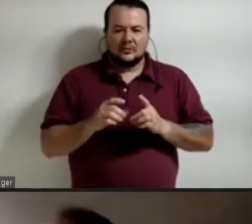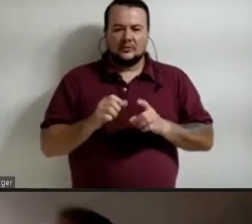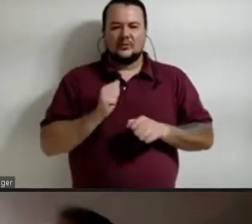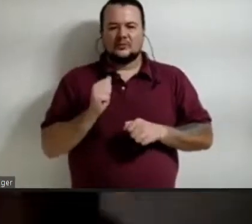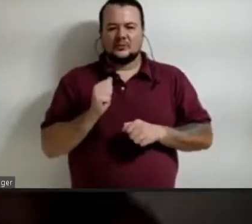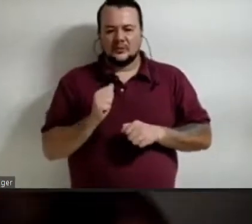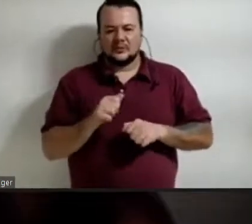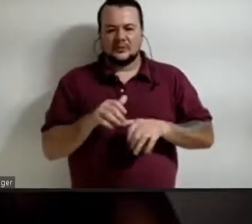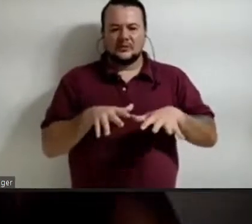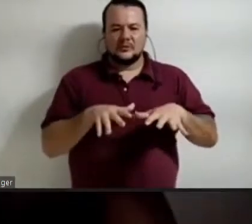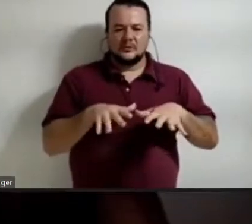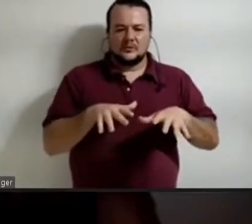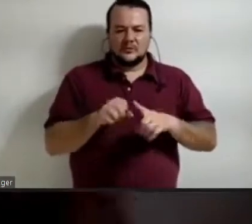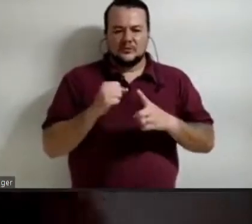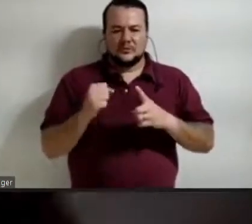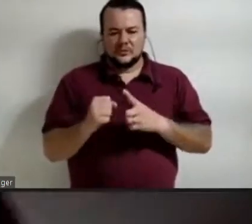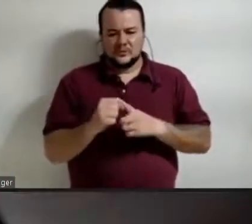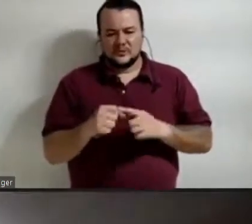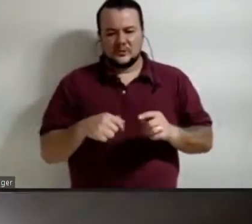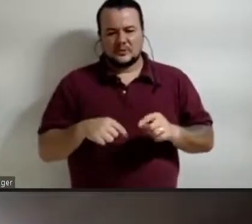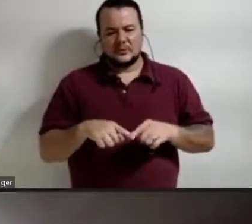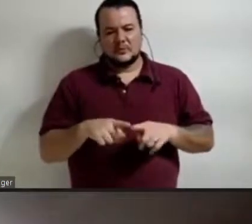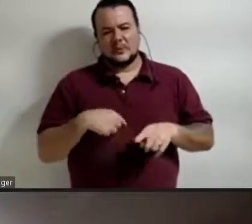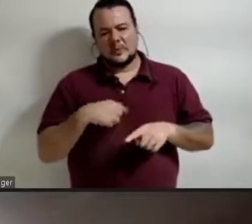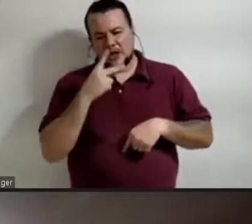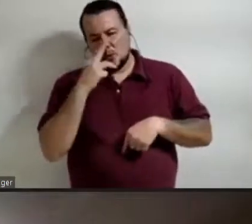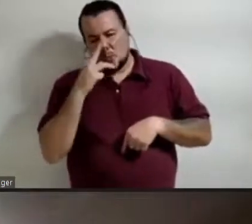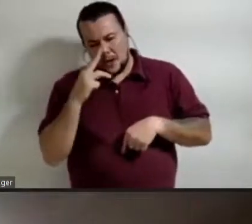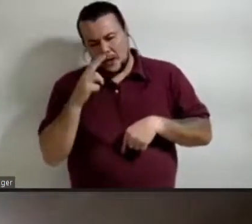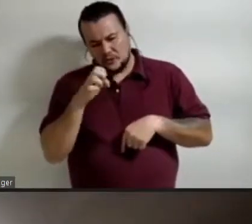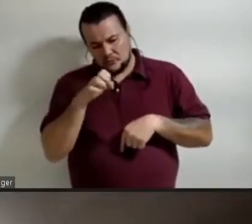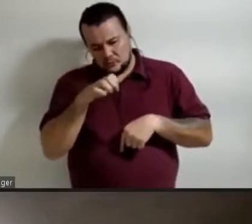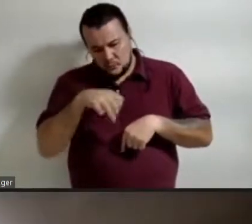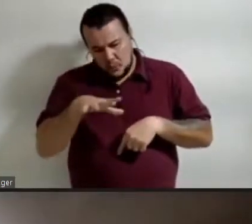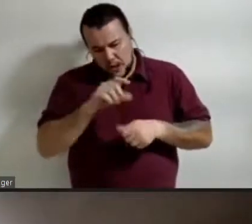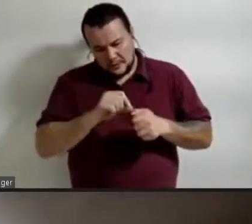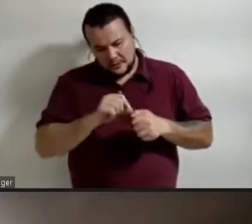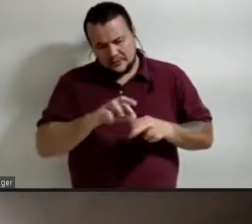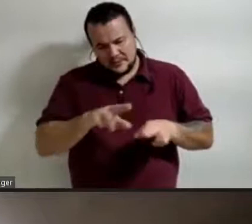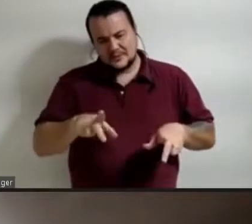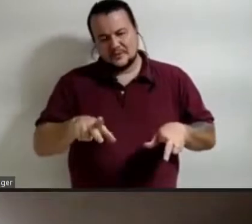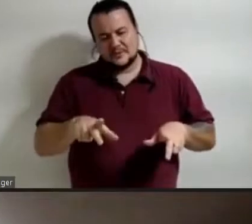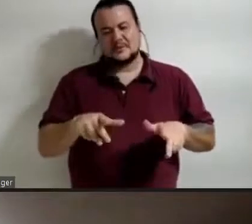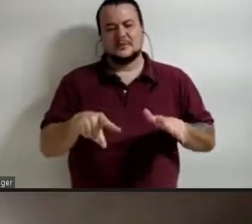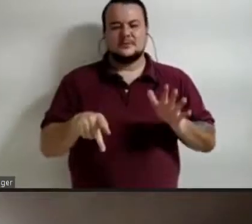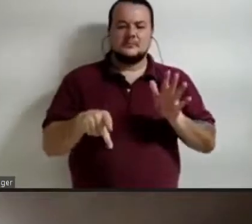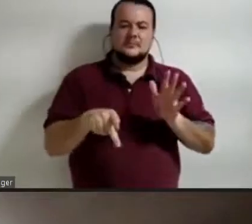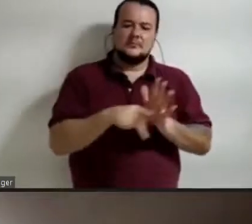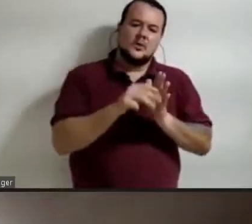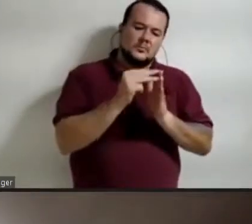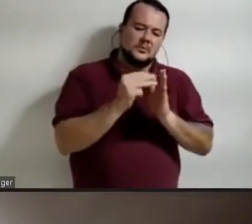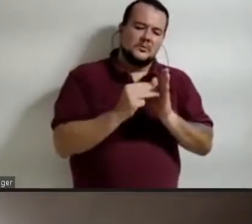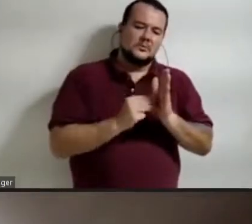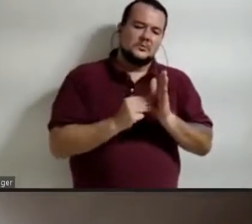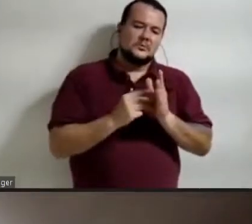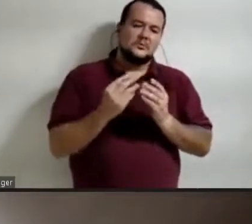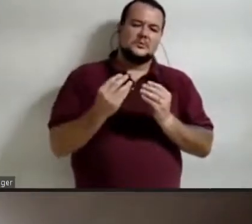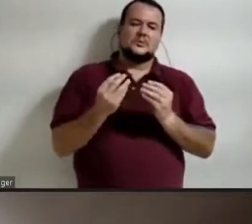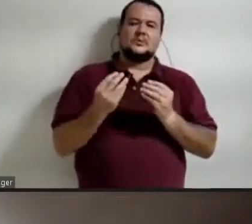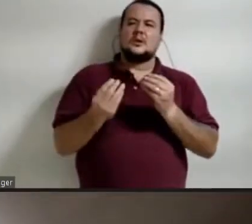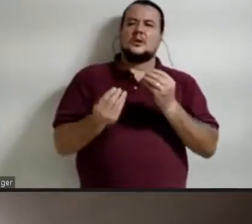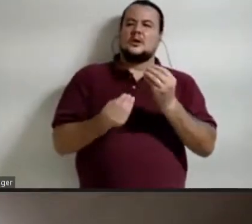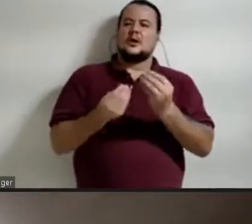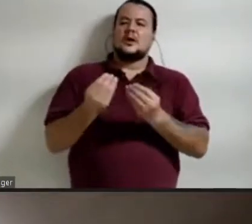acho que se me perguntarem o ponto que faz a diferença é a metodologia, é a forma de envolver, de colocar em